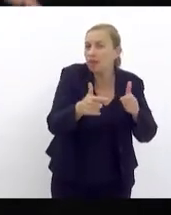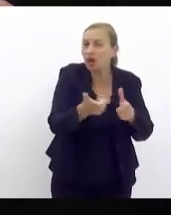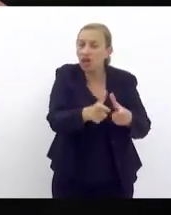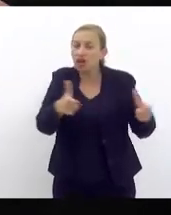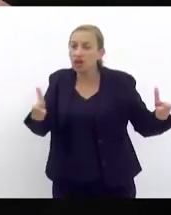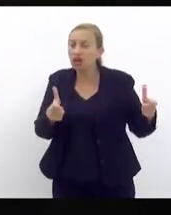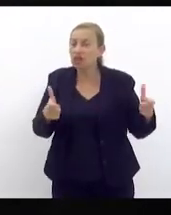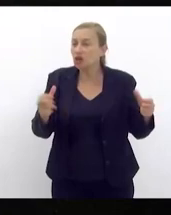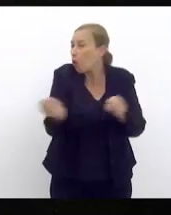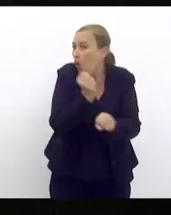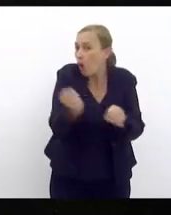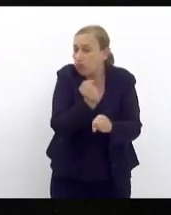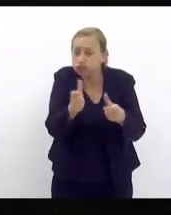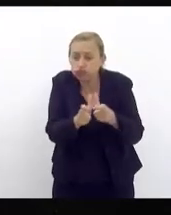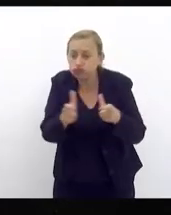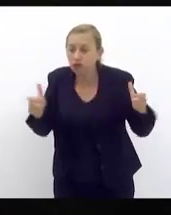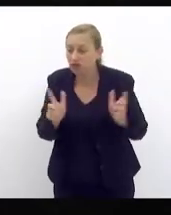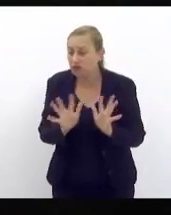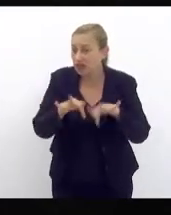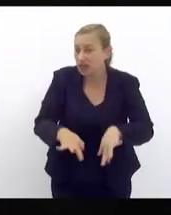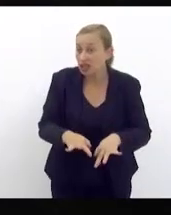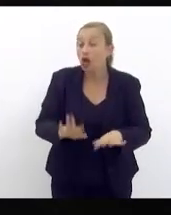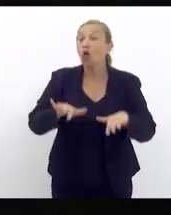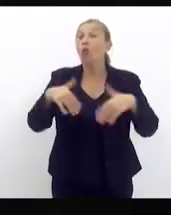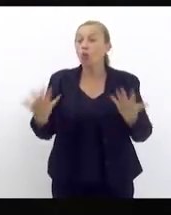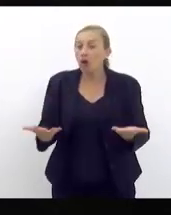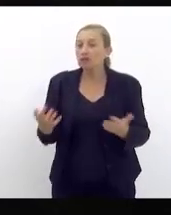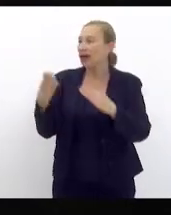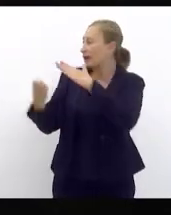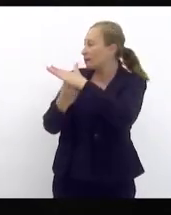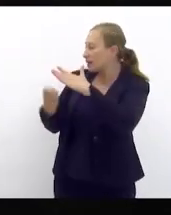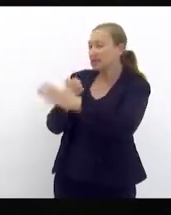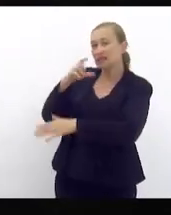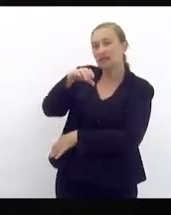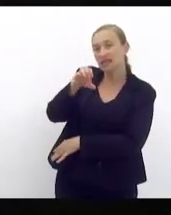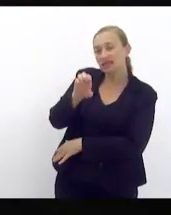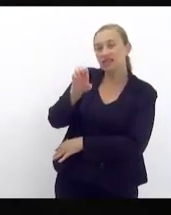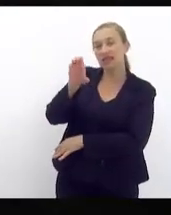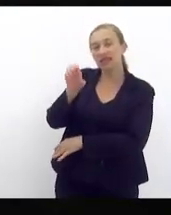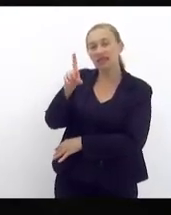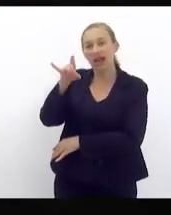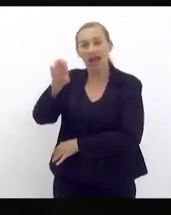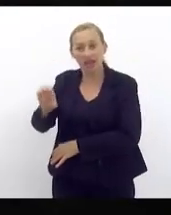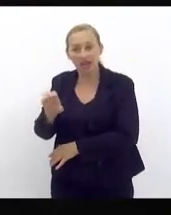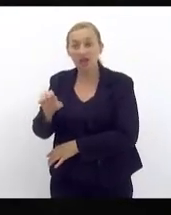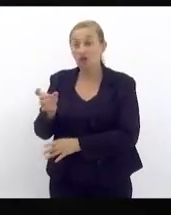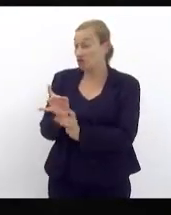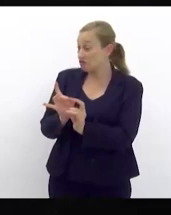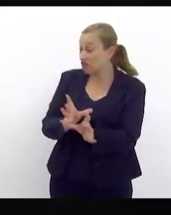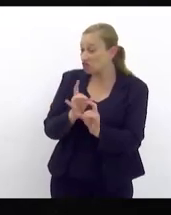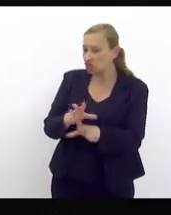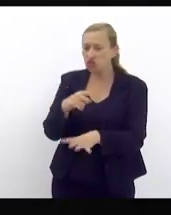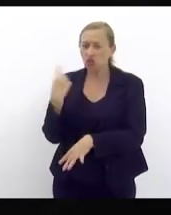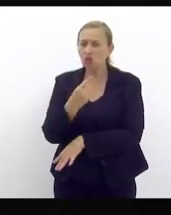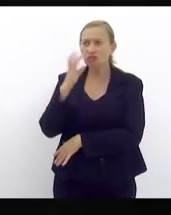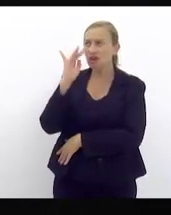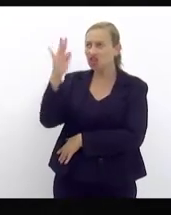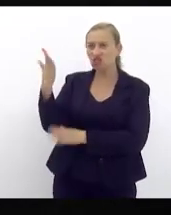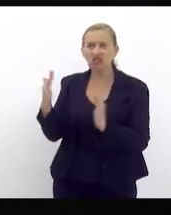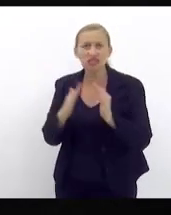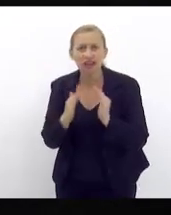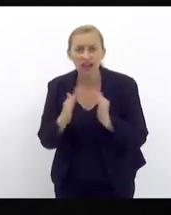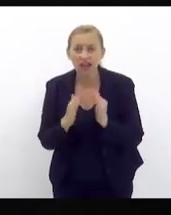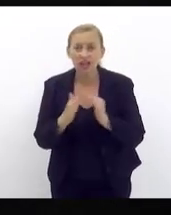é a execução de grandes obras quando a CEDAI foi vendida deputado Serginho o novo presidente neste momento nós imaginávamos aqui nessa